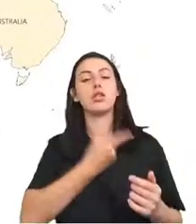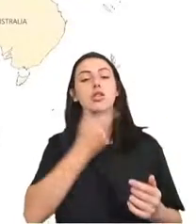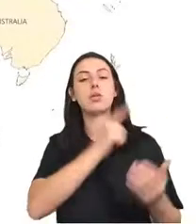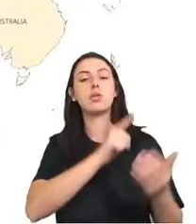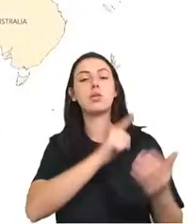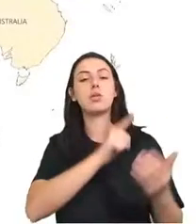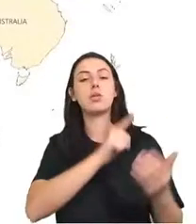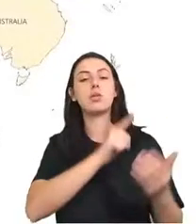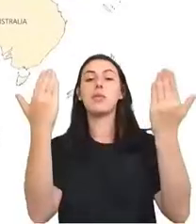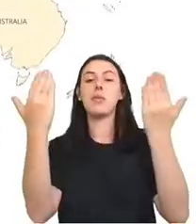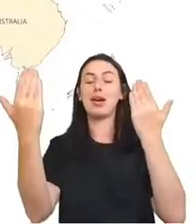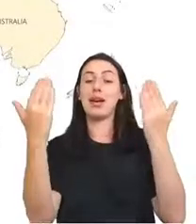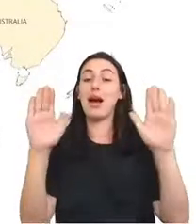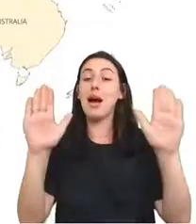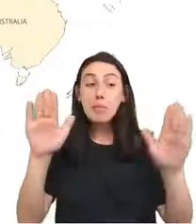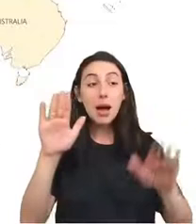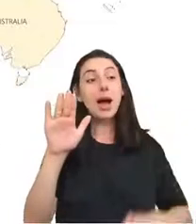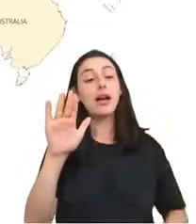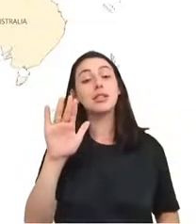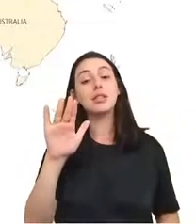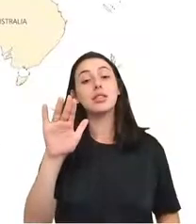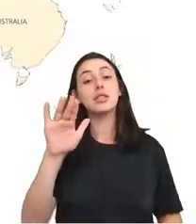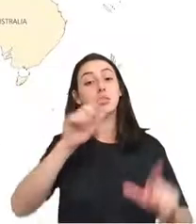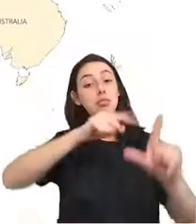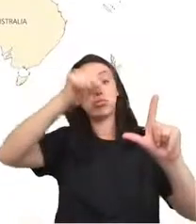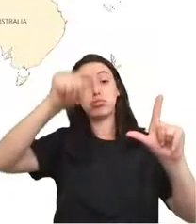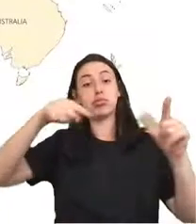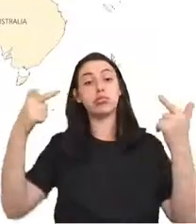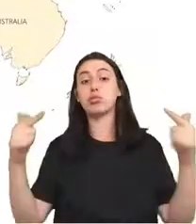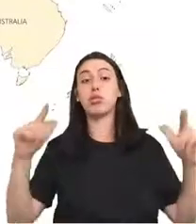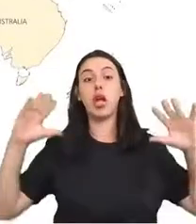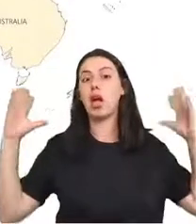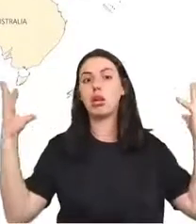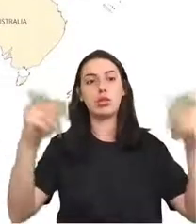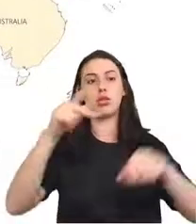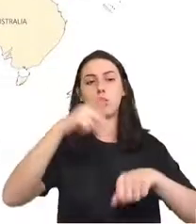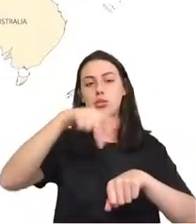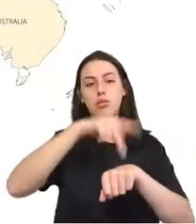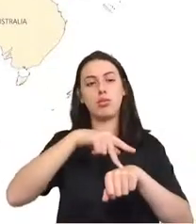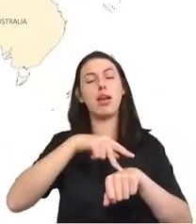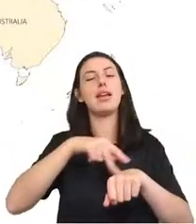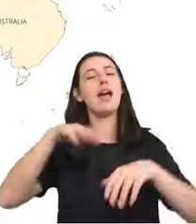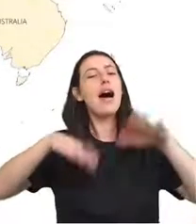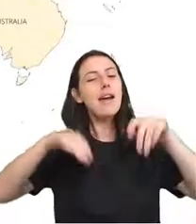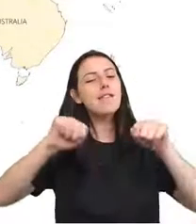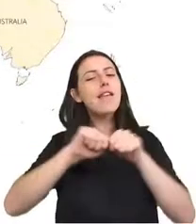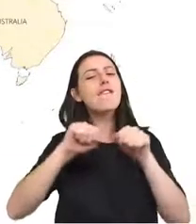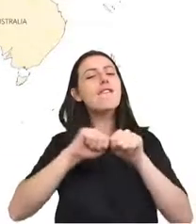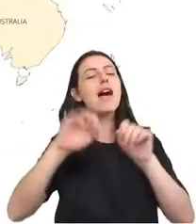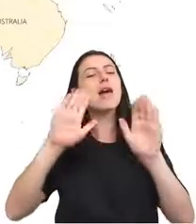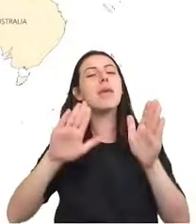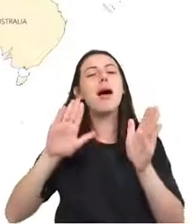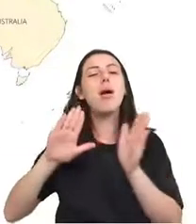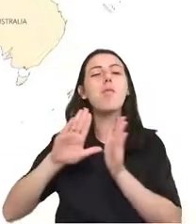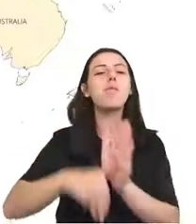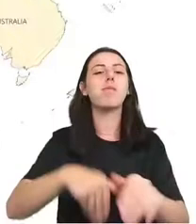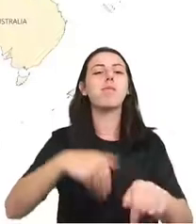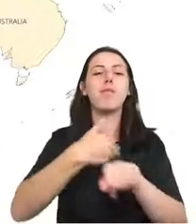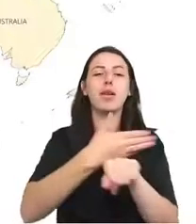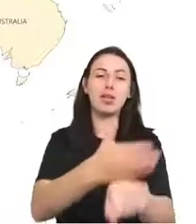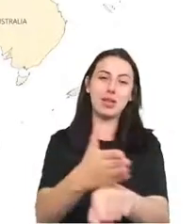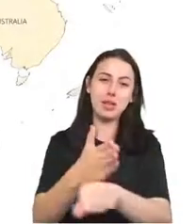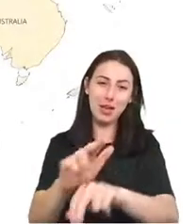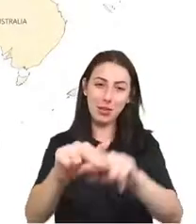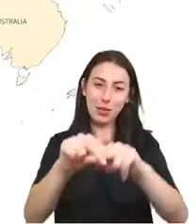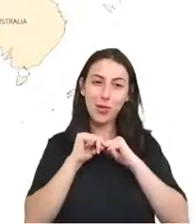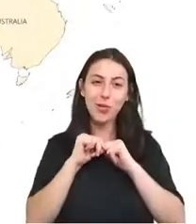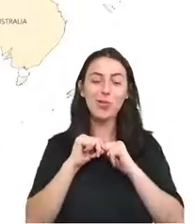seu número total de mortes, e mesmo aqueles que fazem, fazem com muito atraso. Nesse caso, nesse mapa aqui, vemos que praticamente não